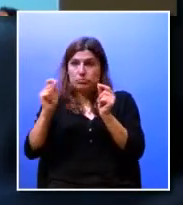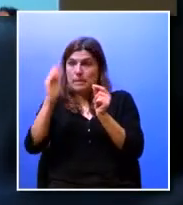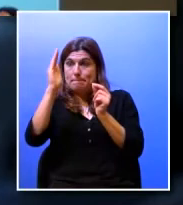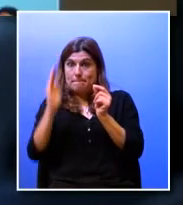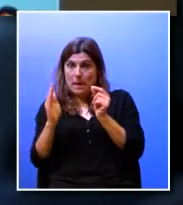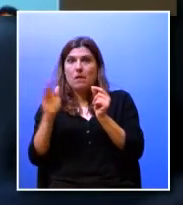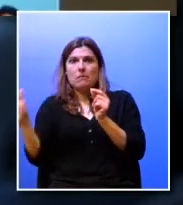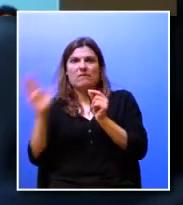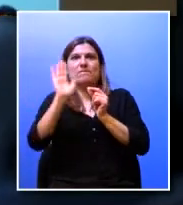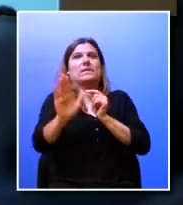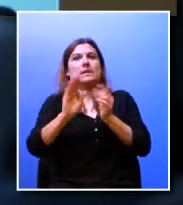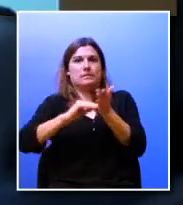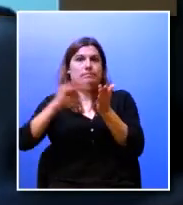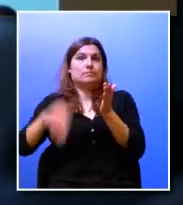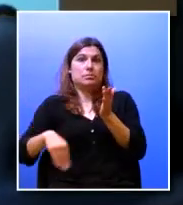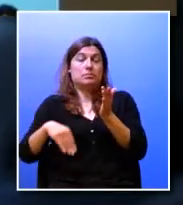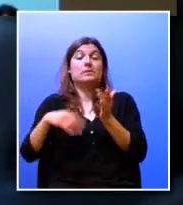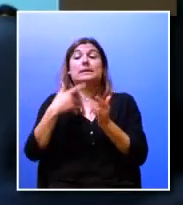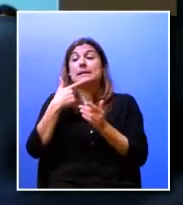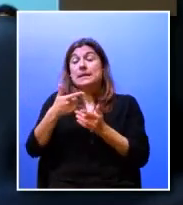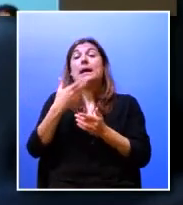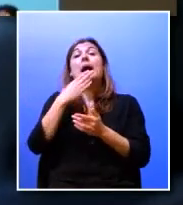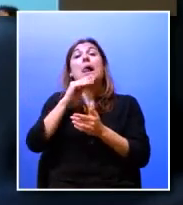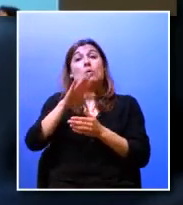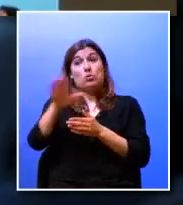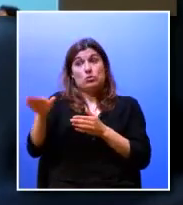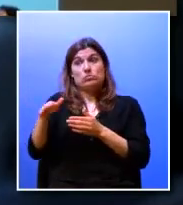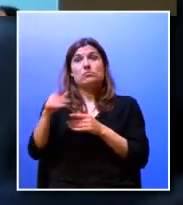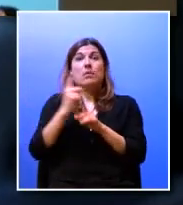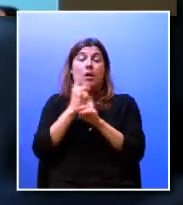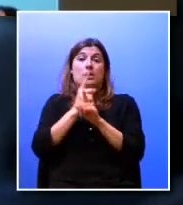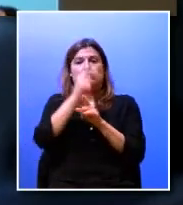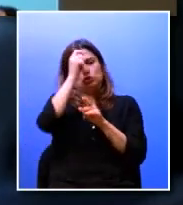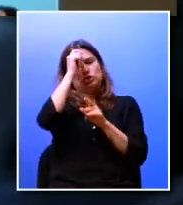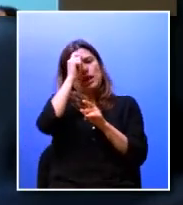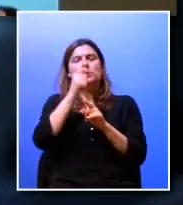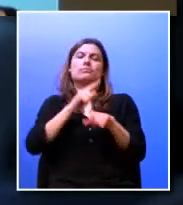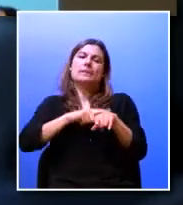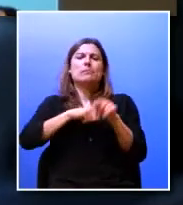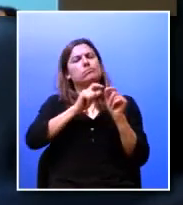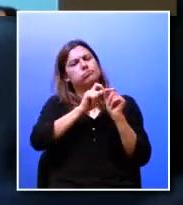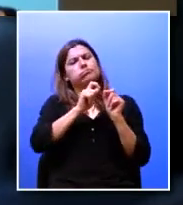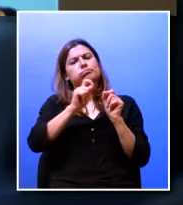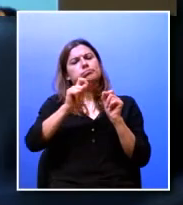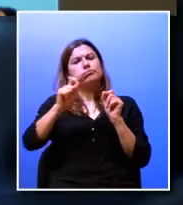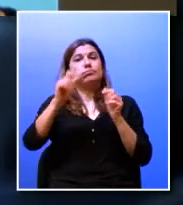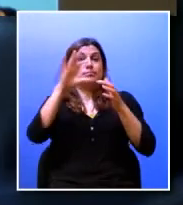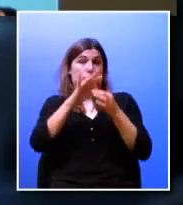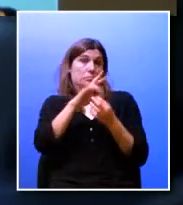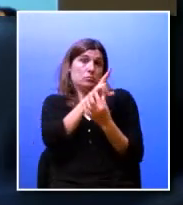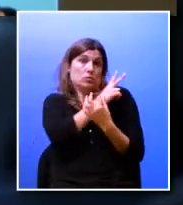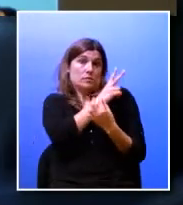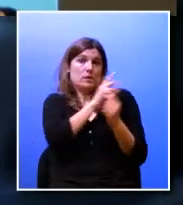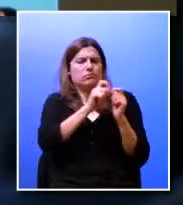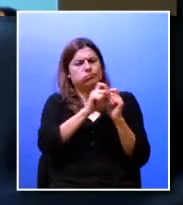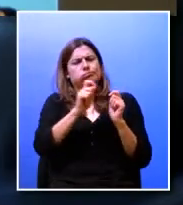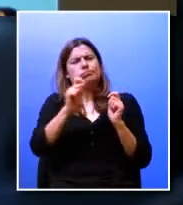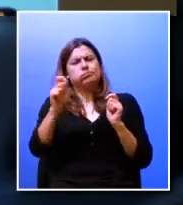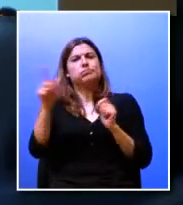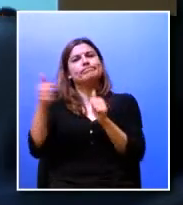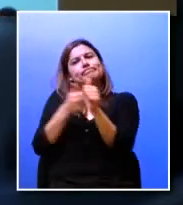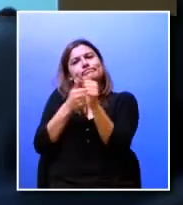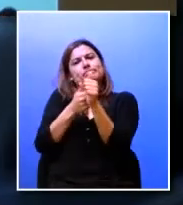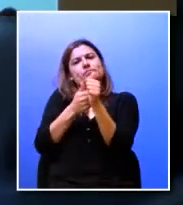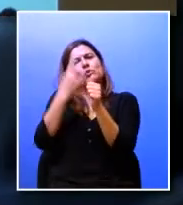isto significa significa que estes alunos de repente que estão a fazer um determinado percurso académico que estão a ser acompanhados por um